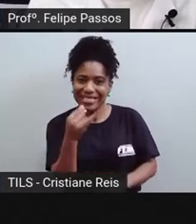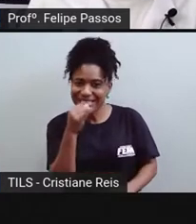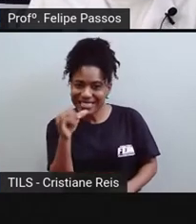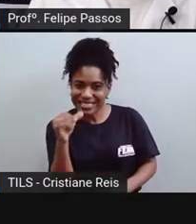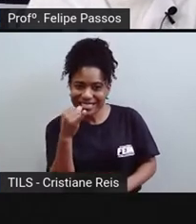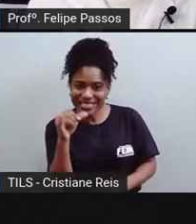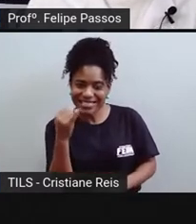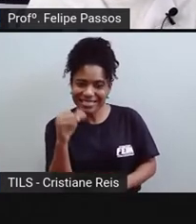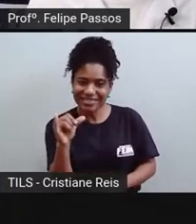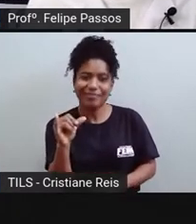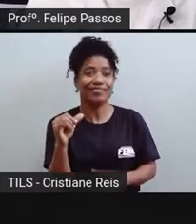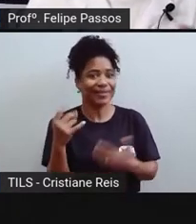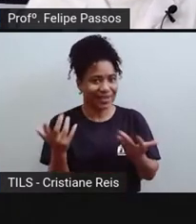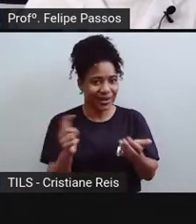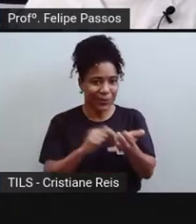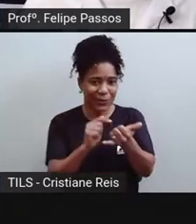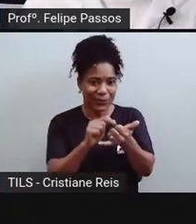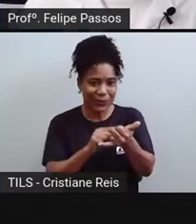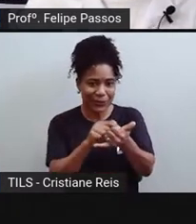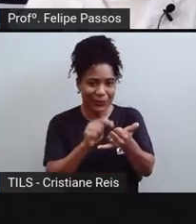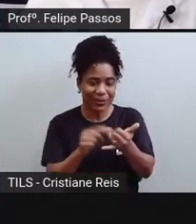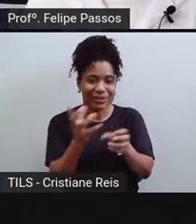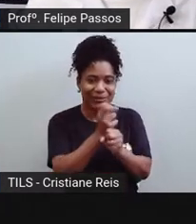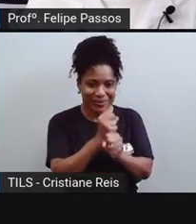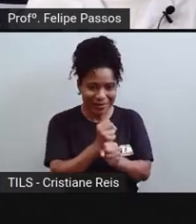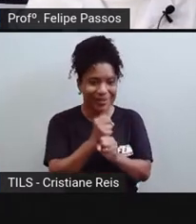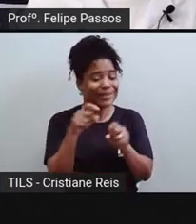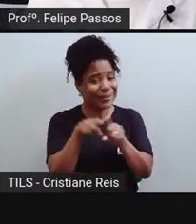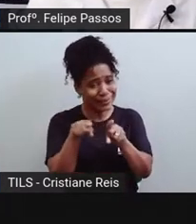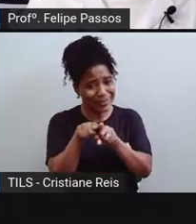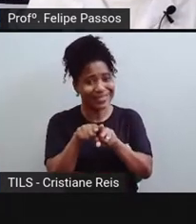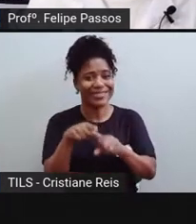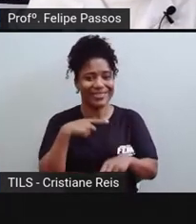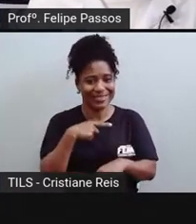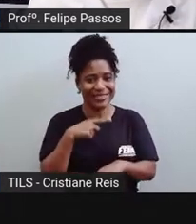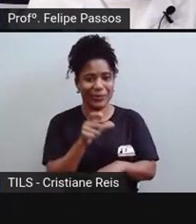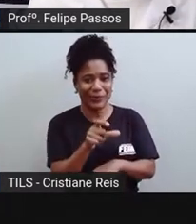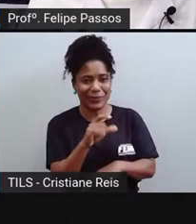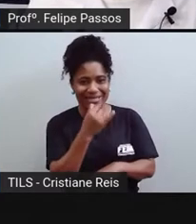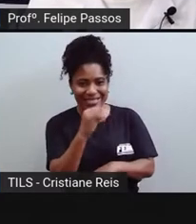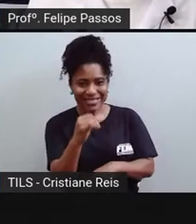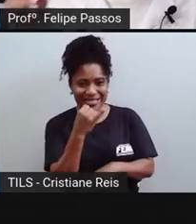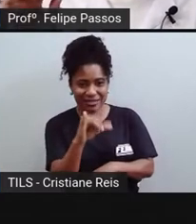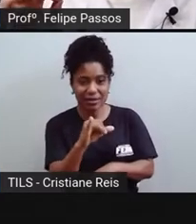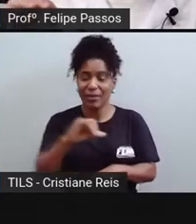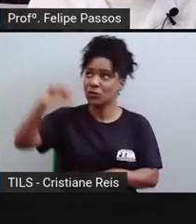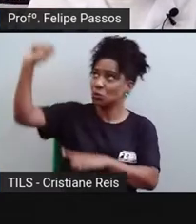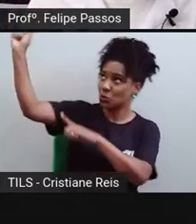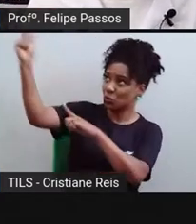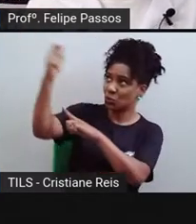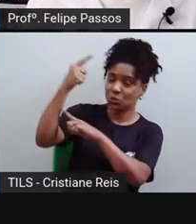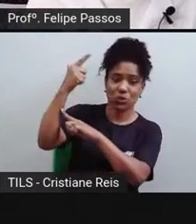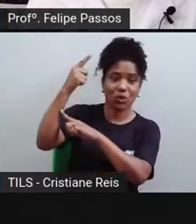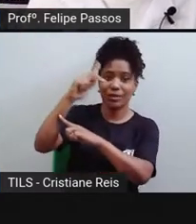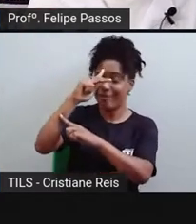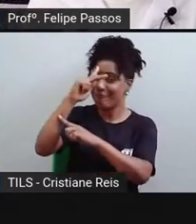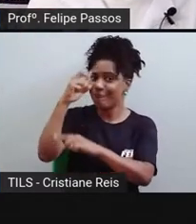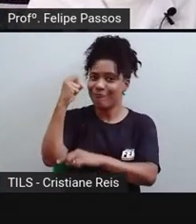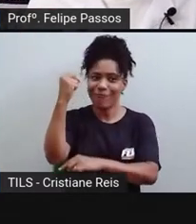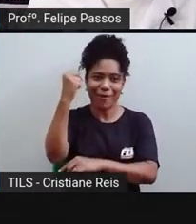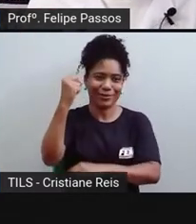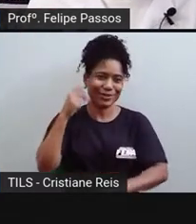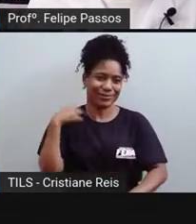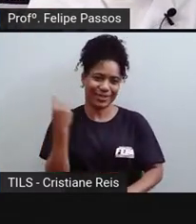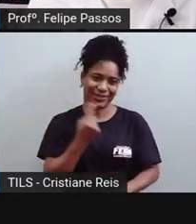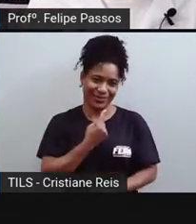considerar que para os seres vivos que a gente conhece, o sol, ele é a nossa grande bateria. Como é que funciona isso? O sol,